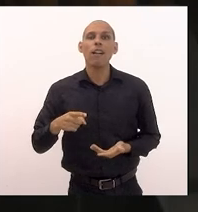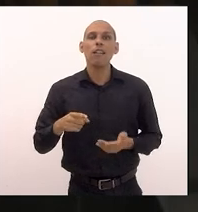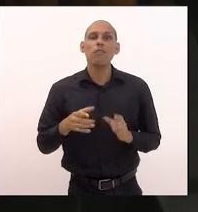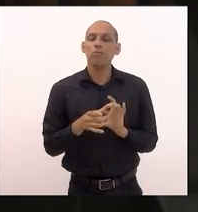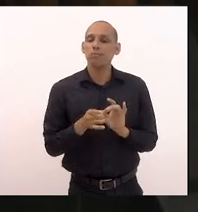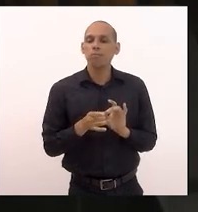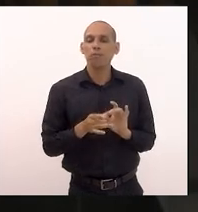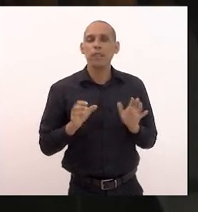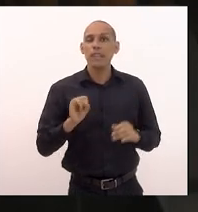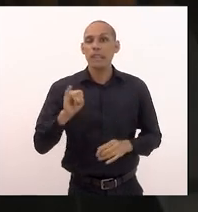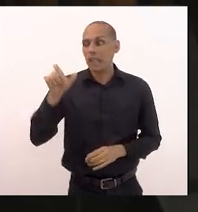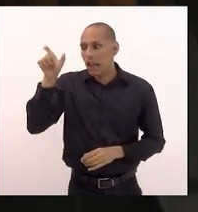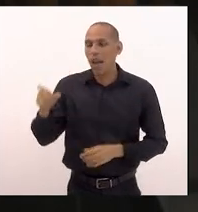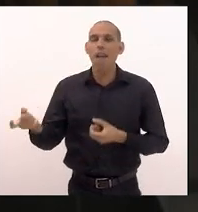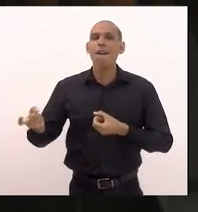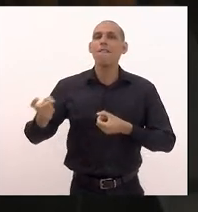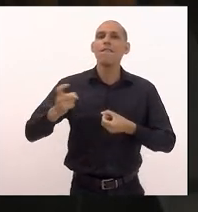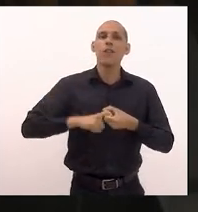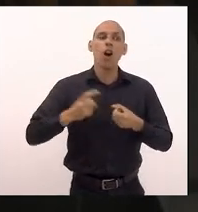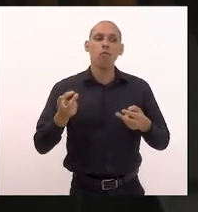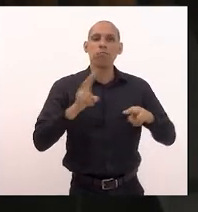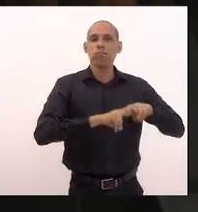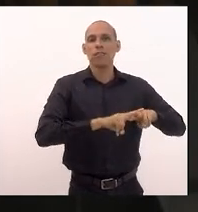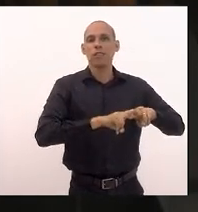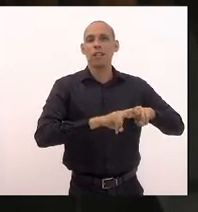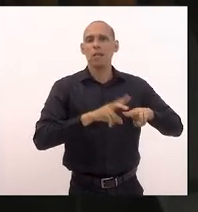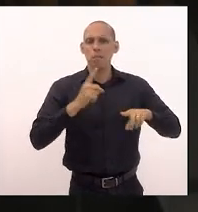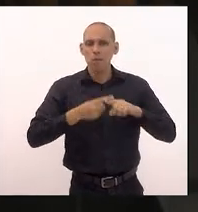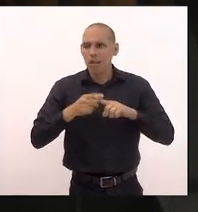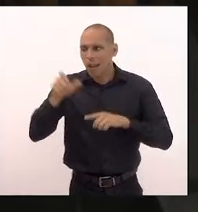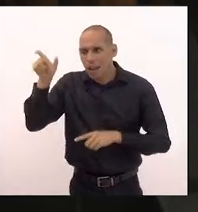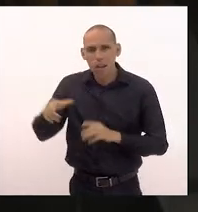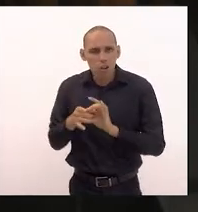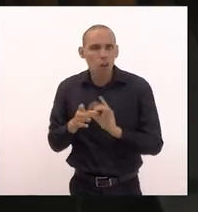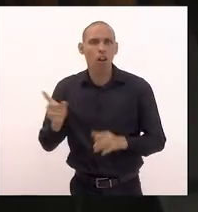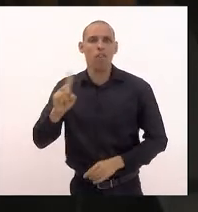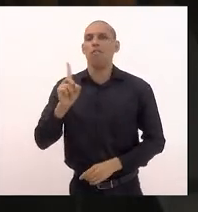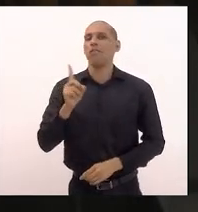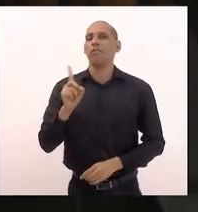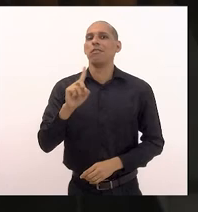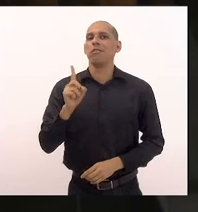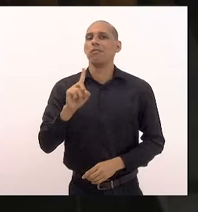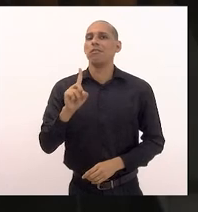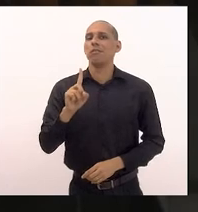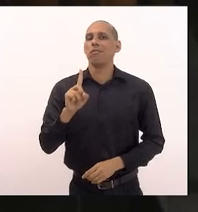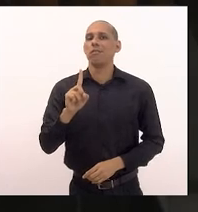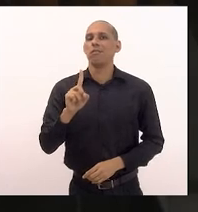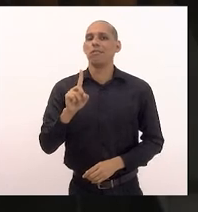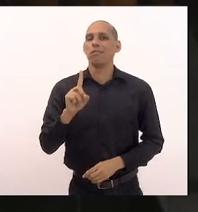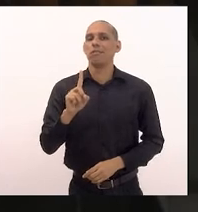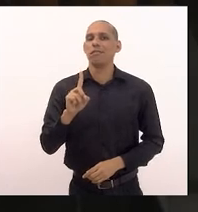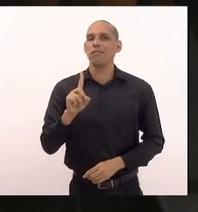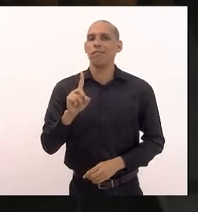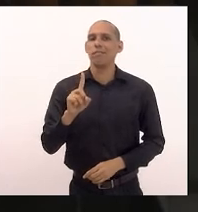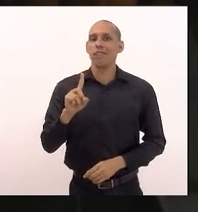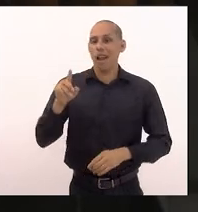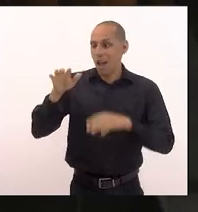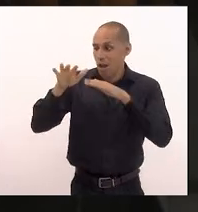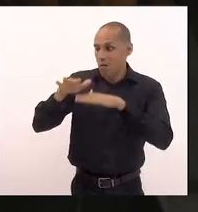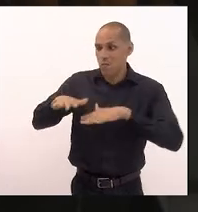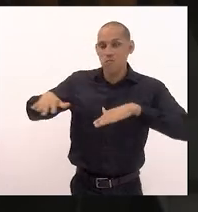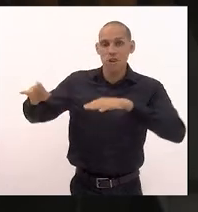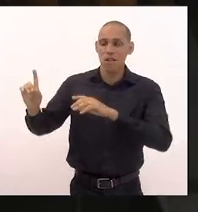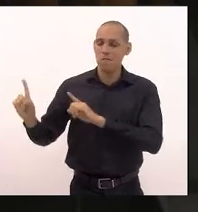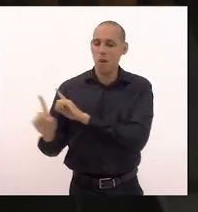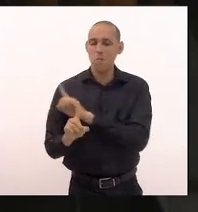o impede de voltar à cadeia porque ele não está absolvido ao contrário e esses mesmos que subiram aqui agora para fazer